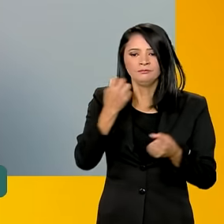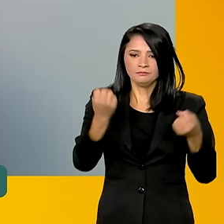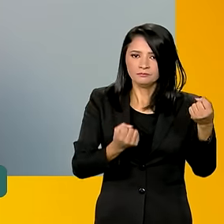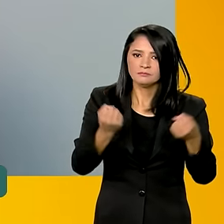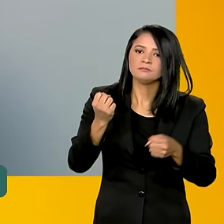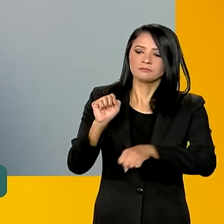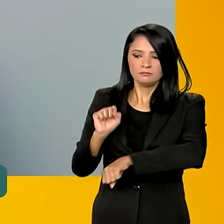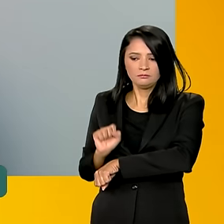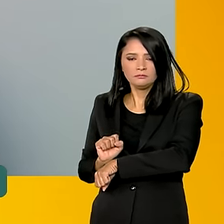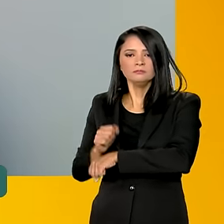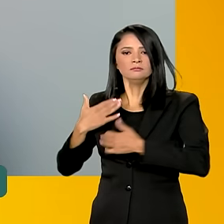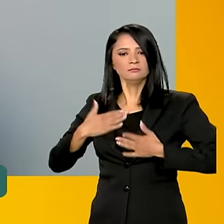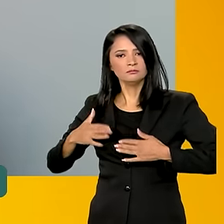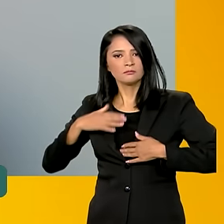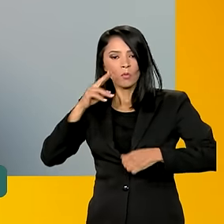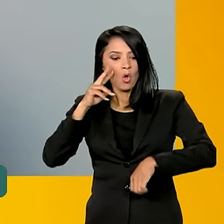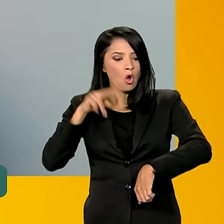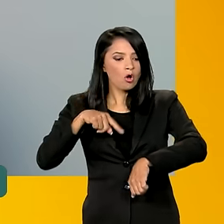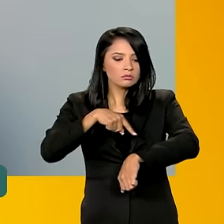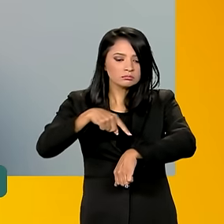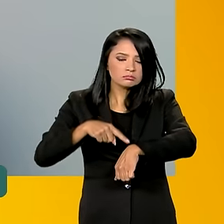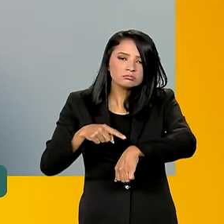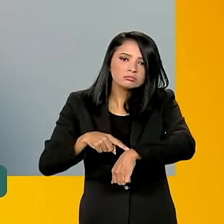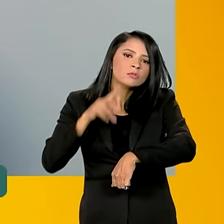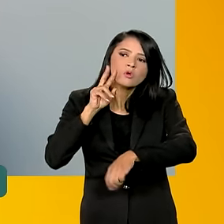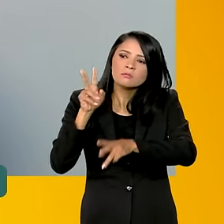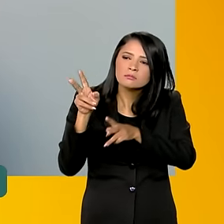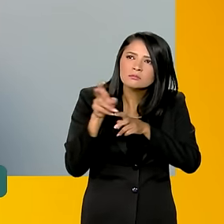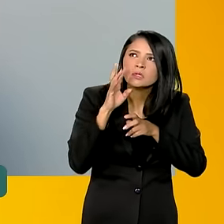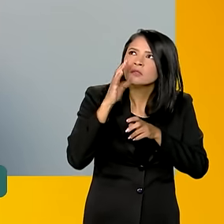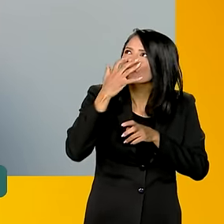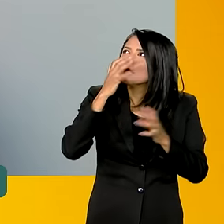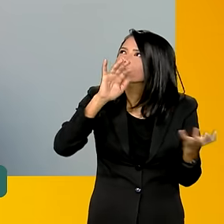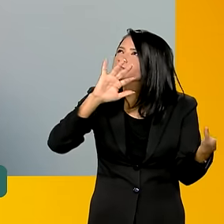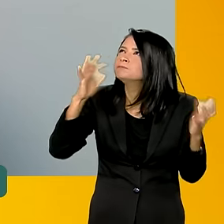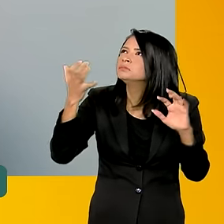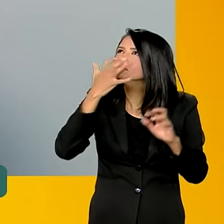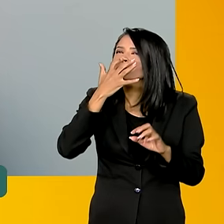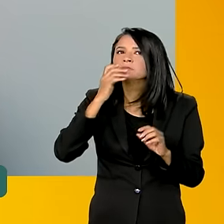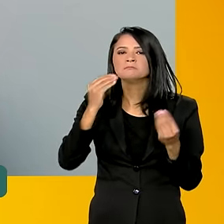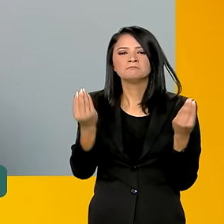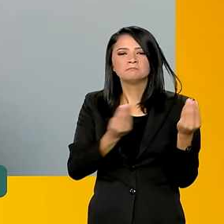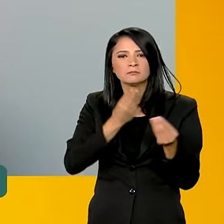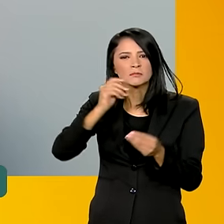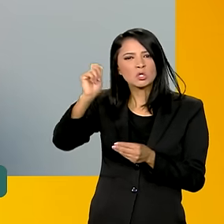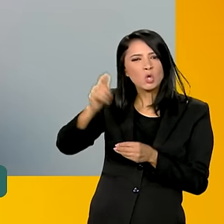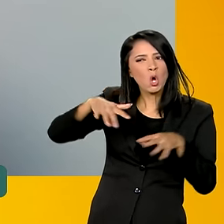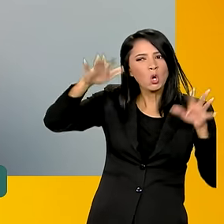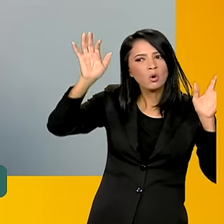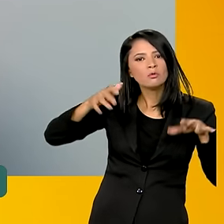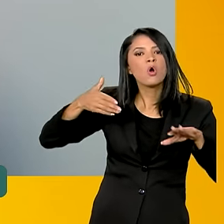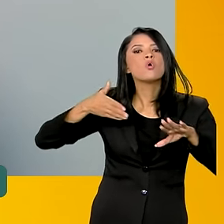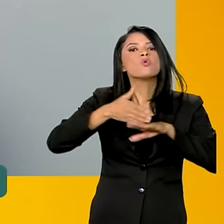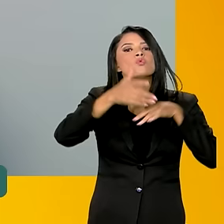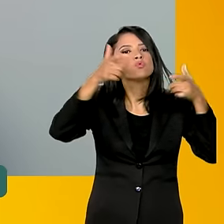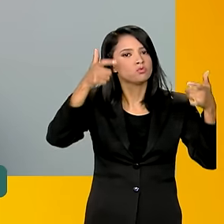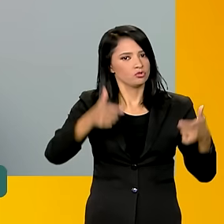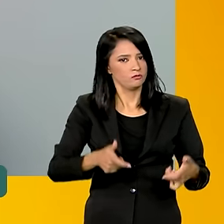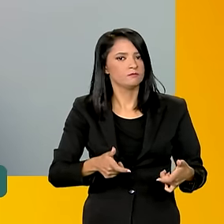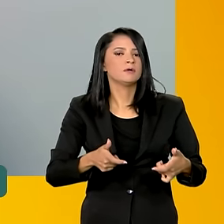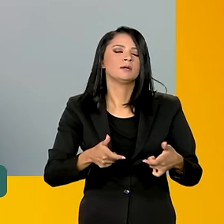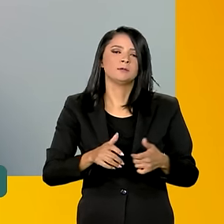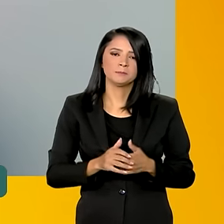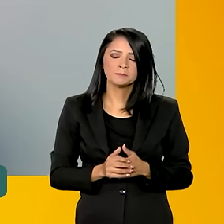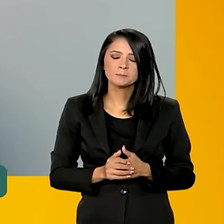condução, olhar o tempo, né, observar o tempo climático da localidade a qual ele estará se